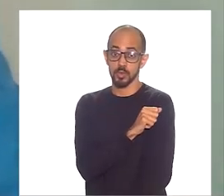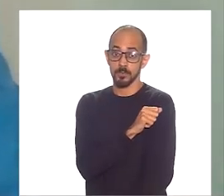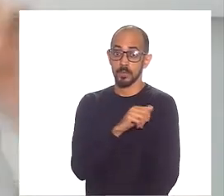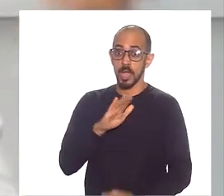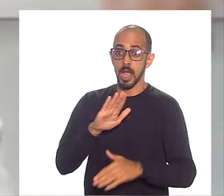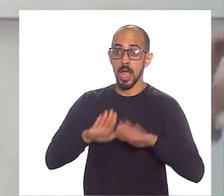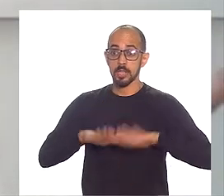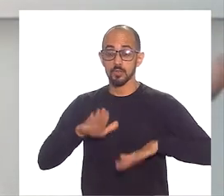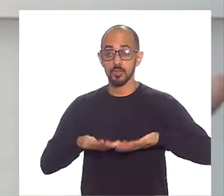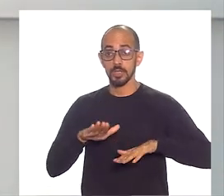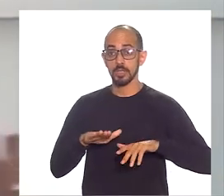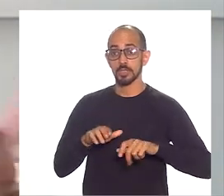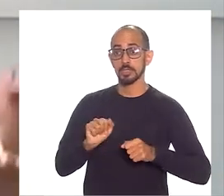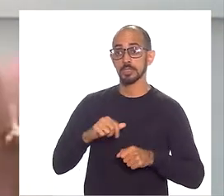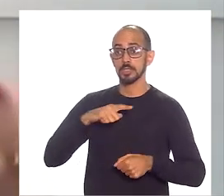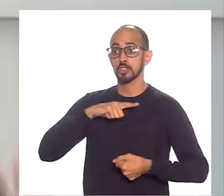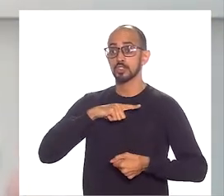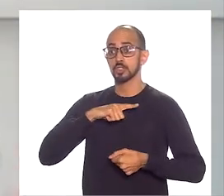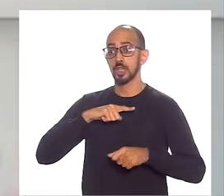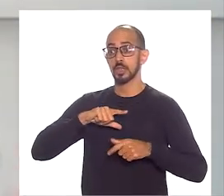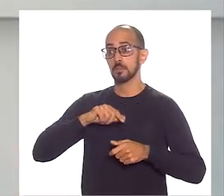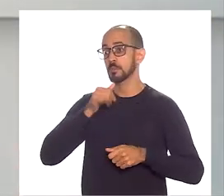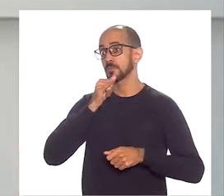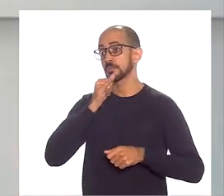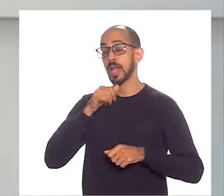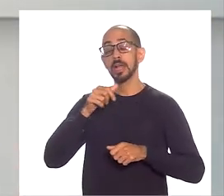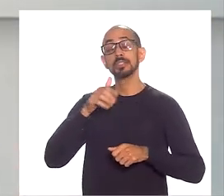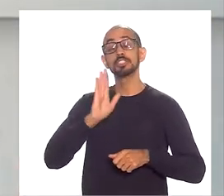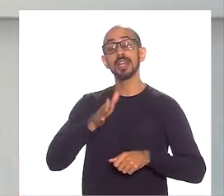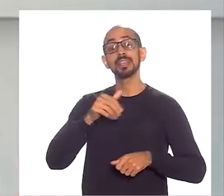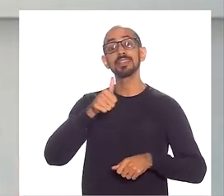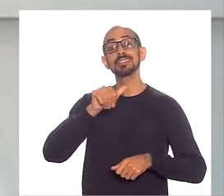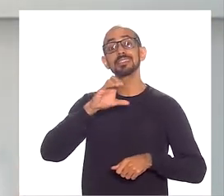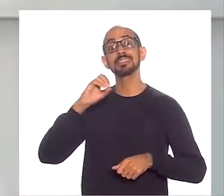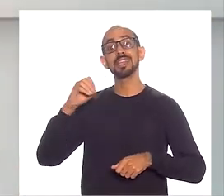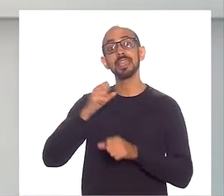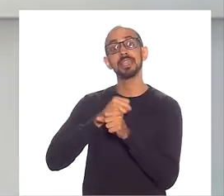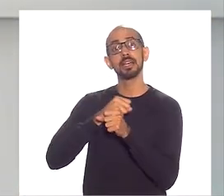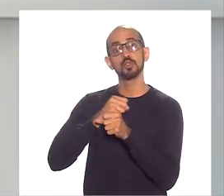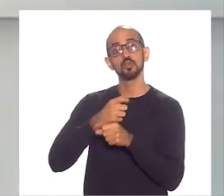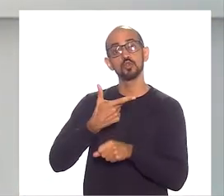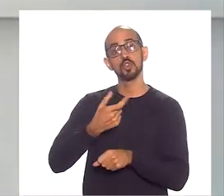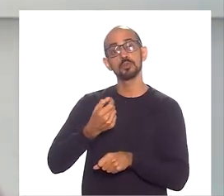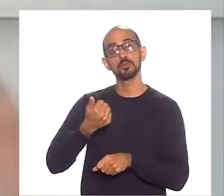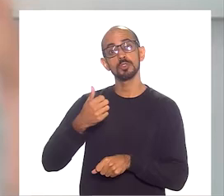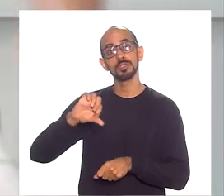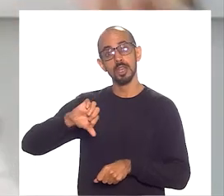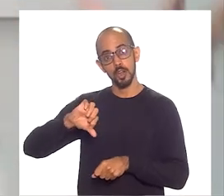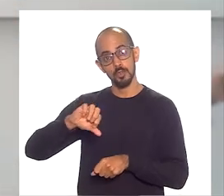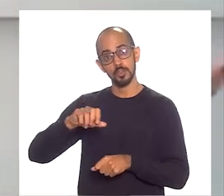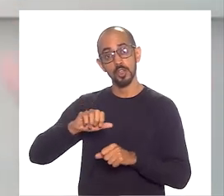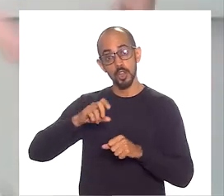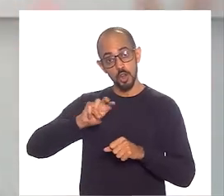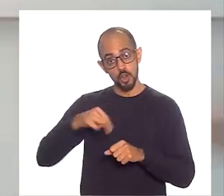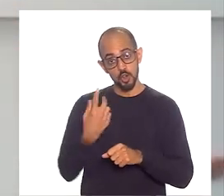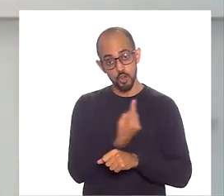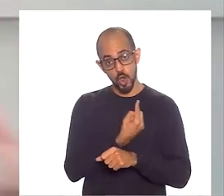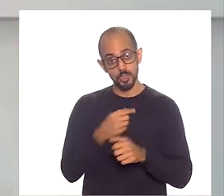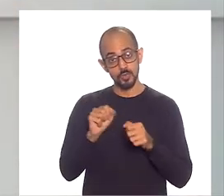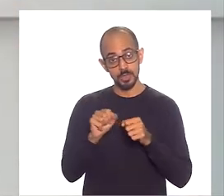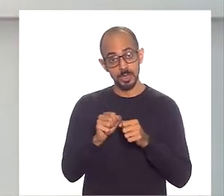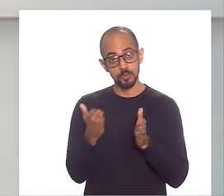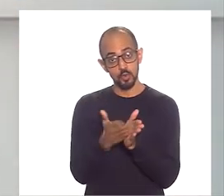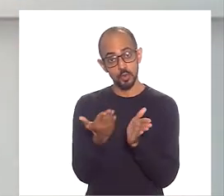A Junior Atipman no Mundo completou 100 anos em 2019. Nós lançamos, inclusive, um livro, quer dizer, a Junior Atipman